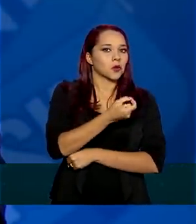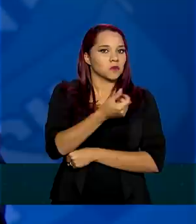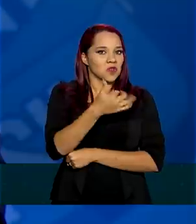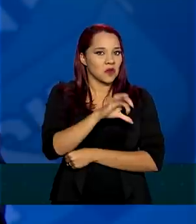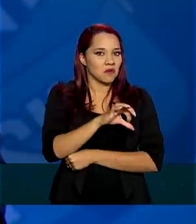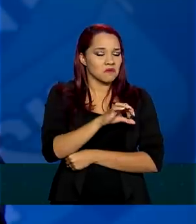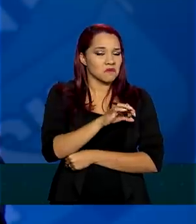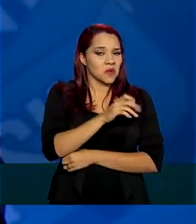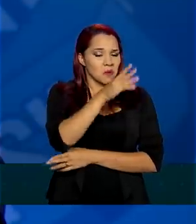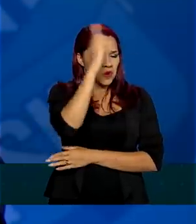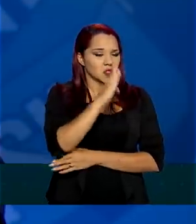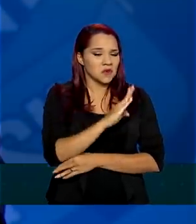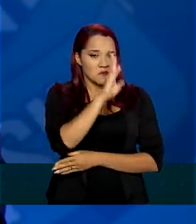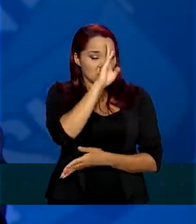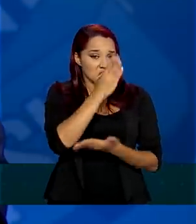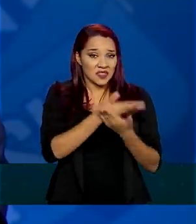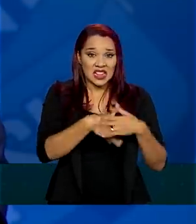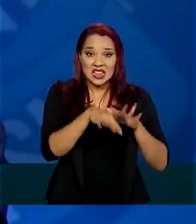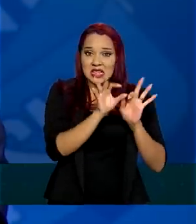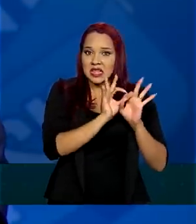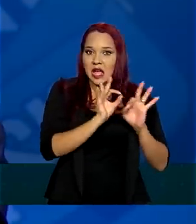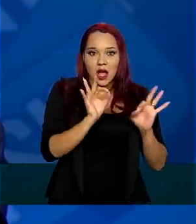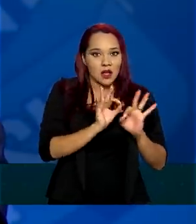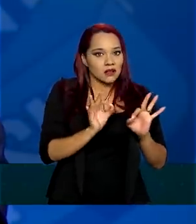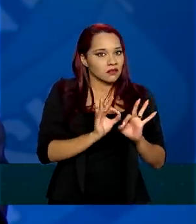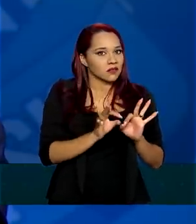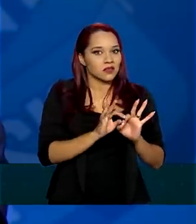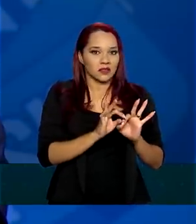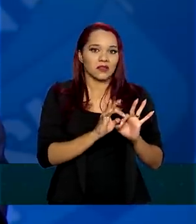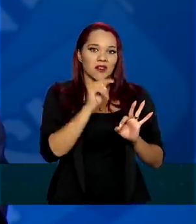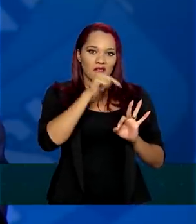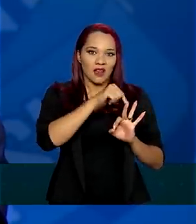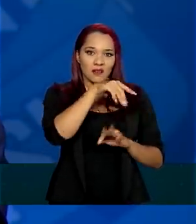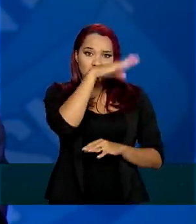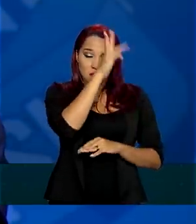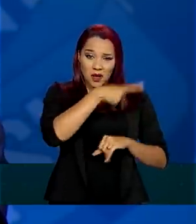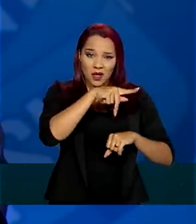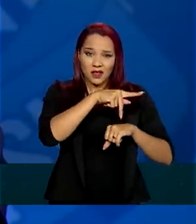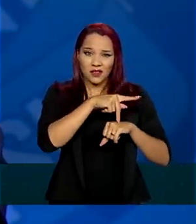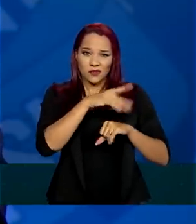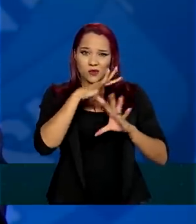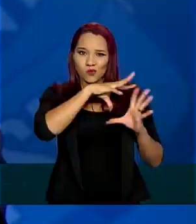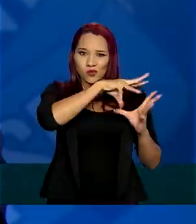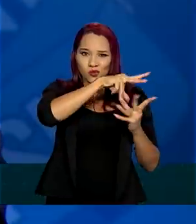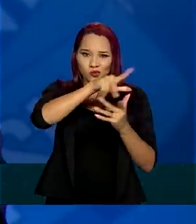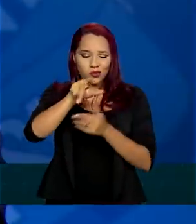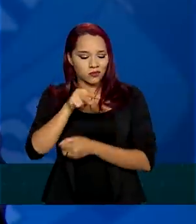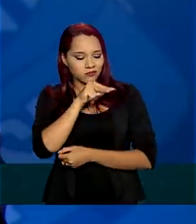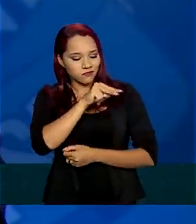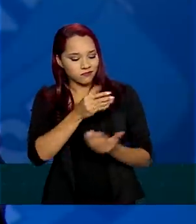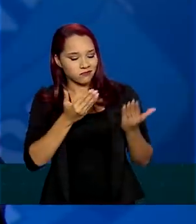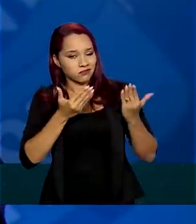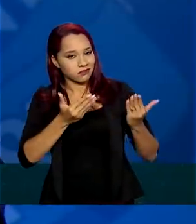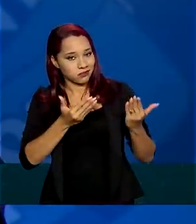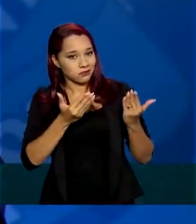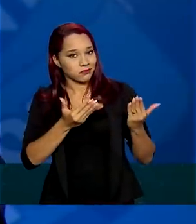confiança interna, era o país onde o mundo todo olhava com desconfiança.